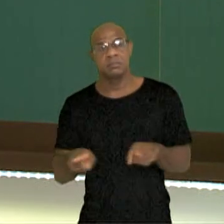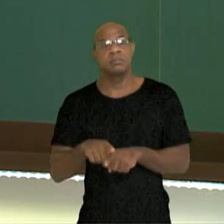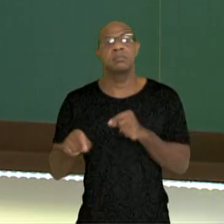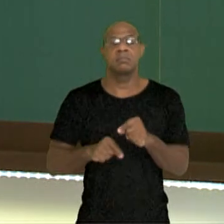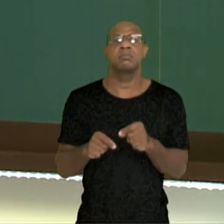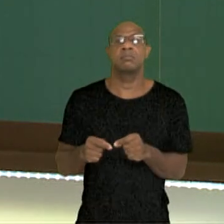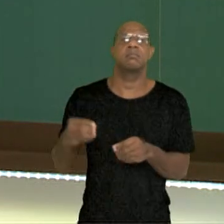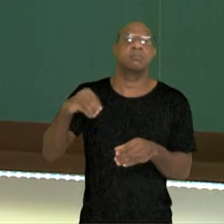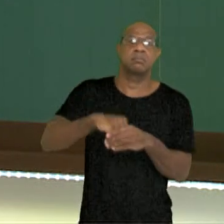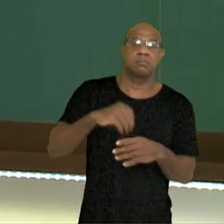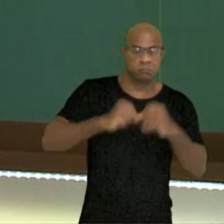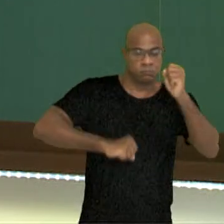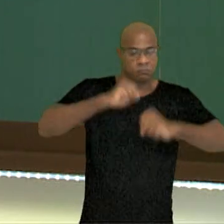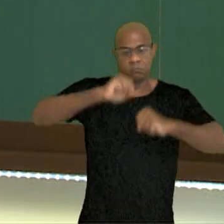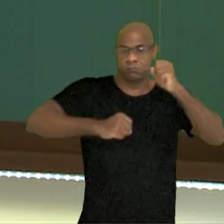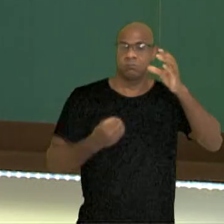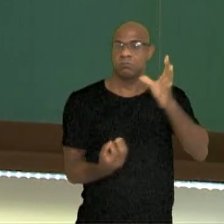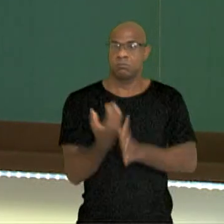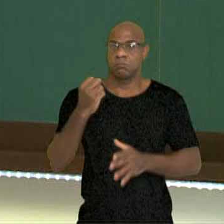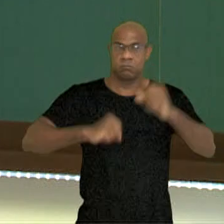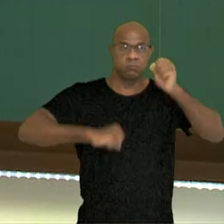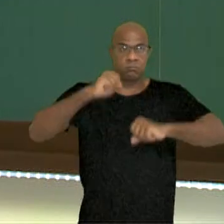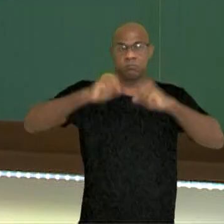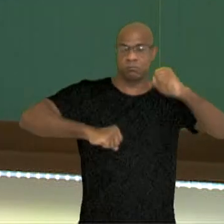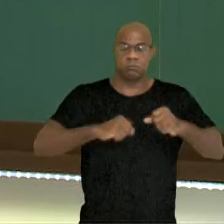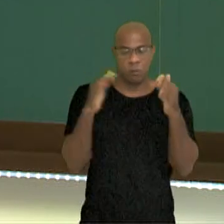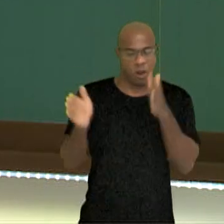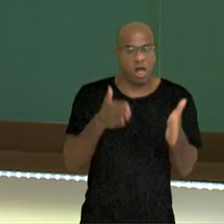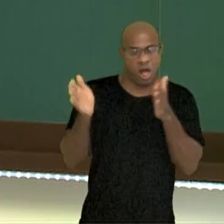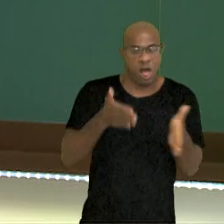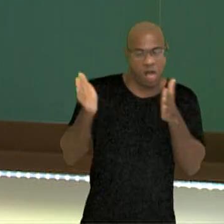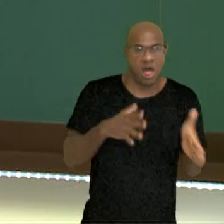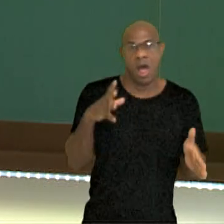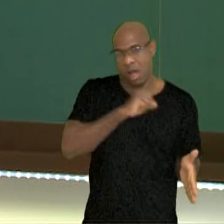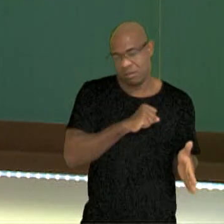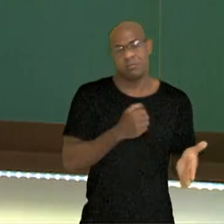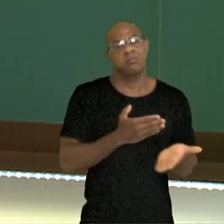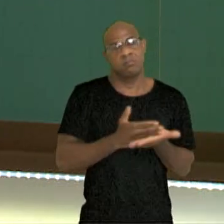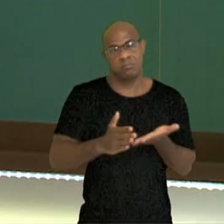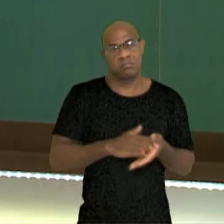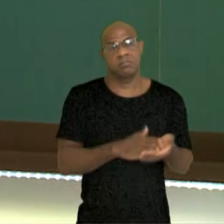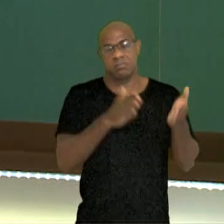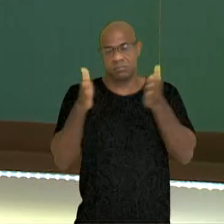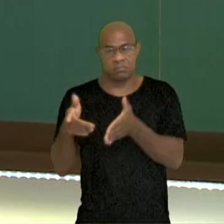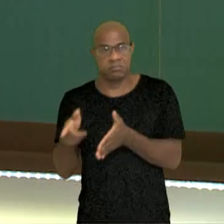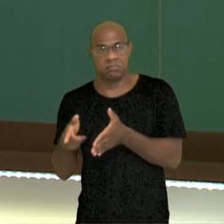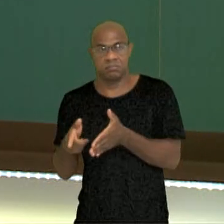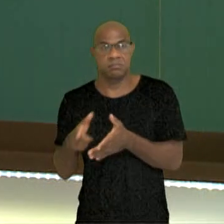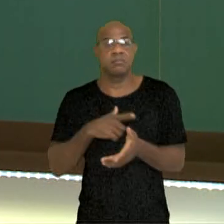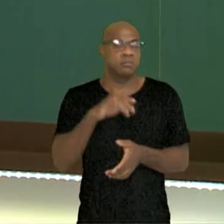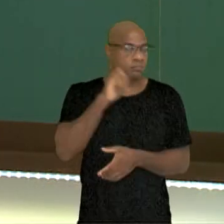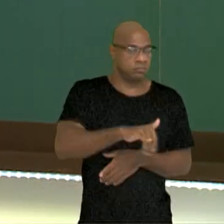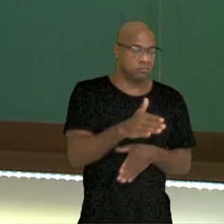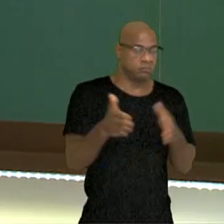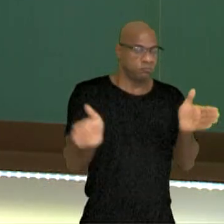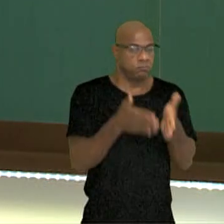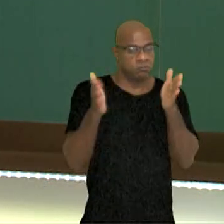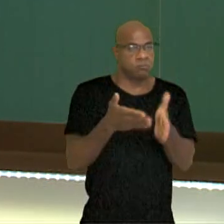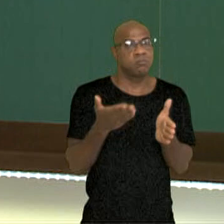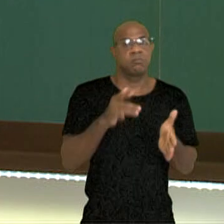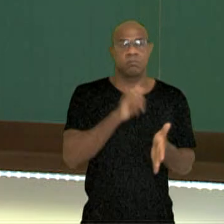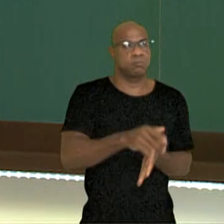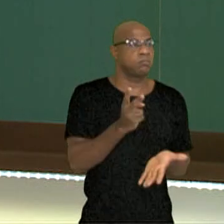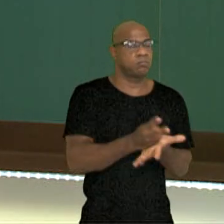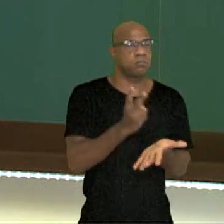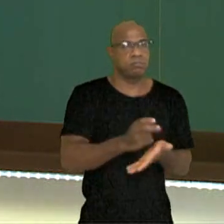passou a ser industrial. Então, a produção, ao ser de ir até o lugar, ela começou a ser produzida. À